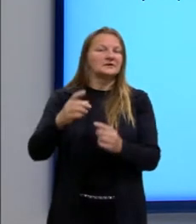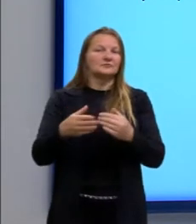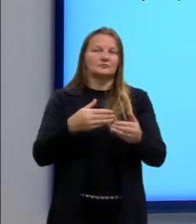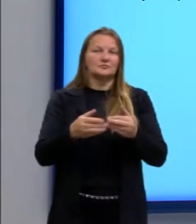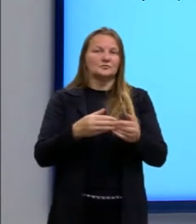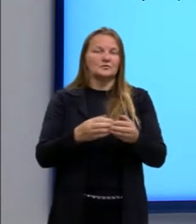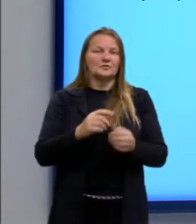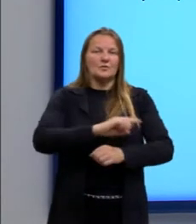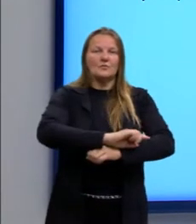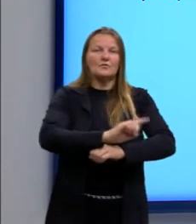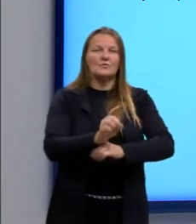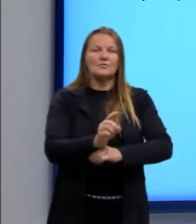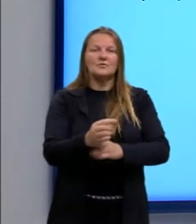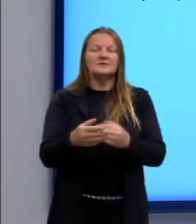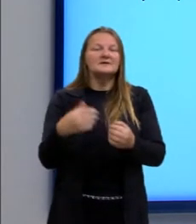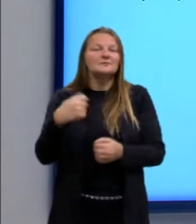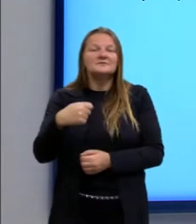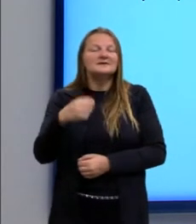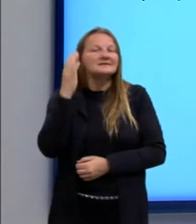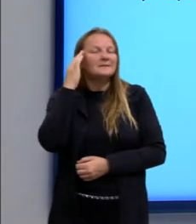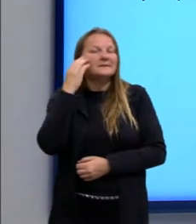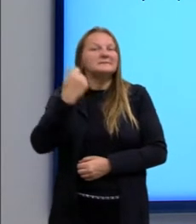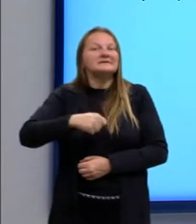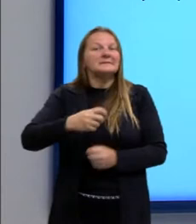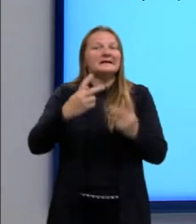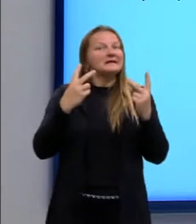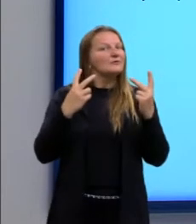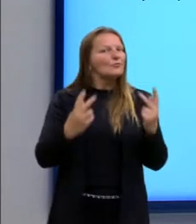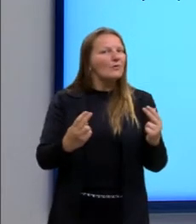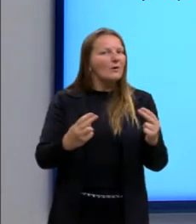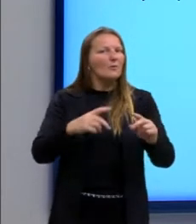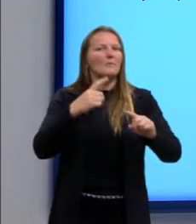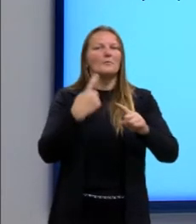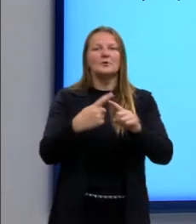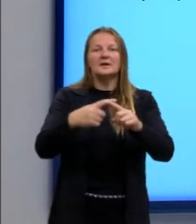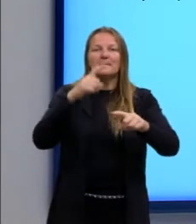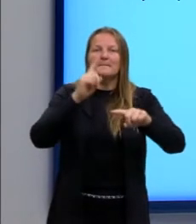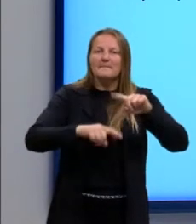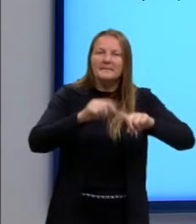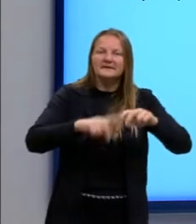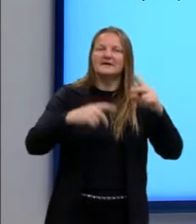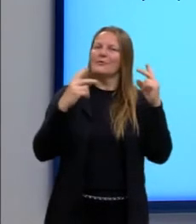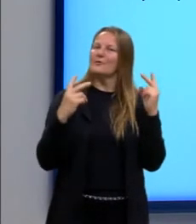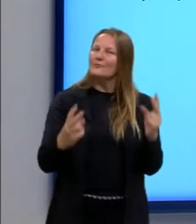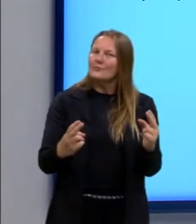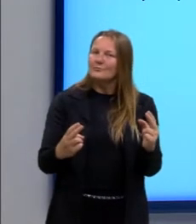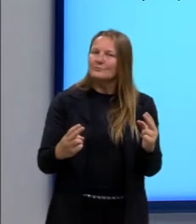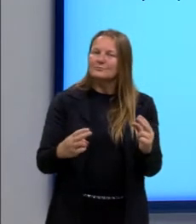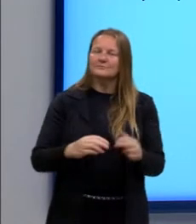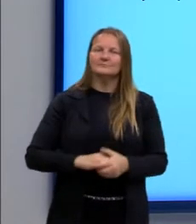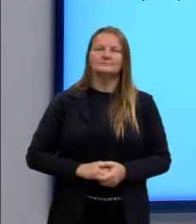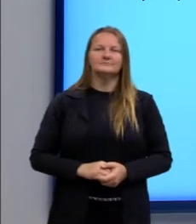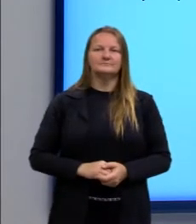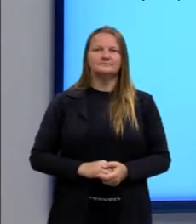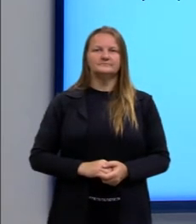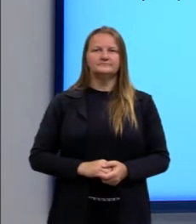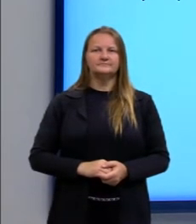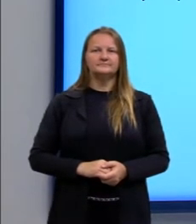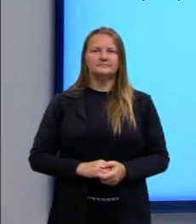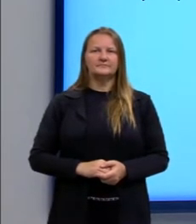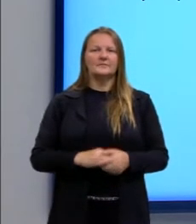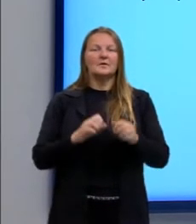A gente não precisa saber disso, os valores. A gente só tem que saber que elas são iguais. E aí a gente pode